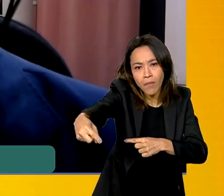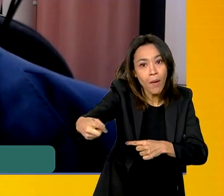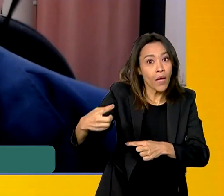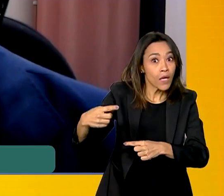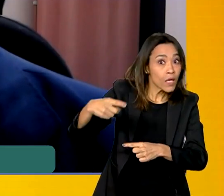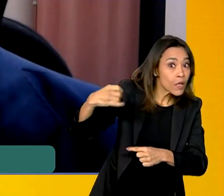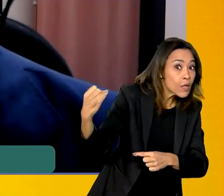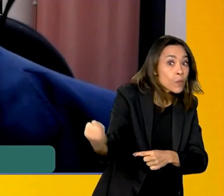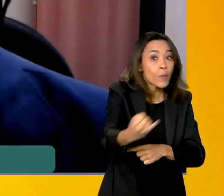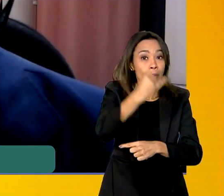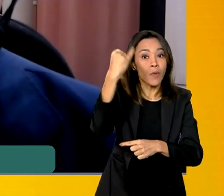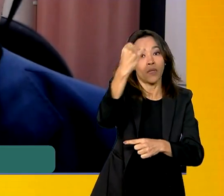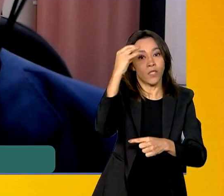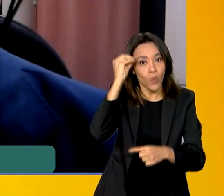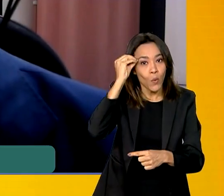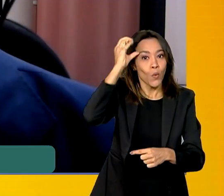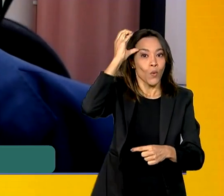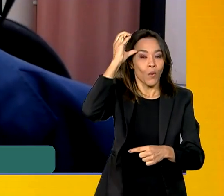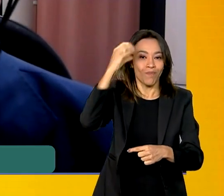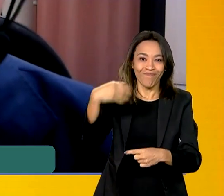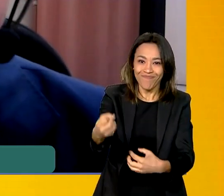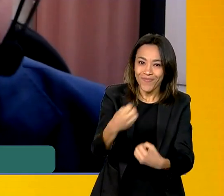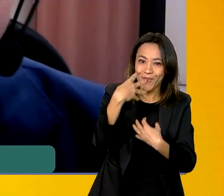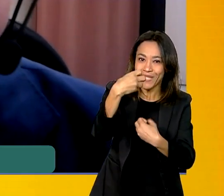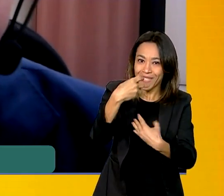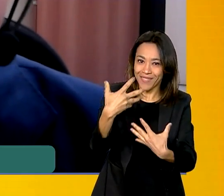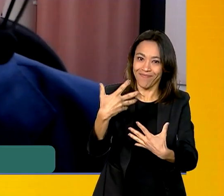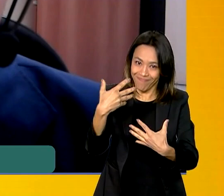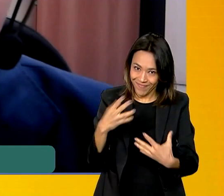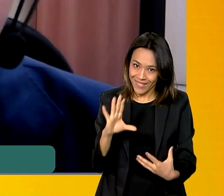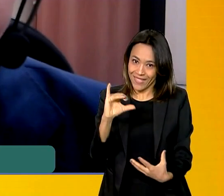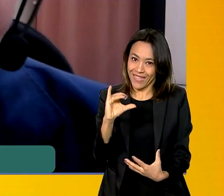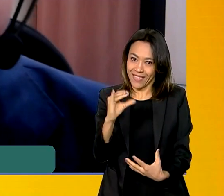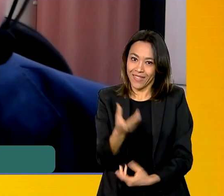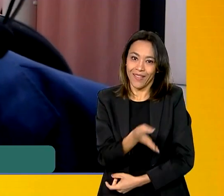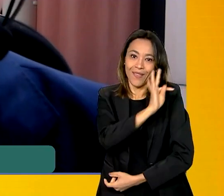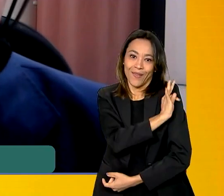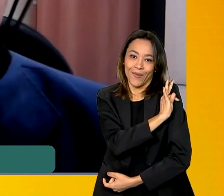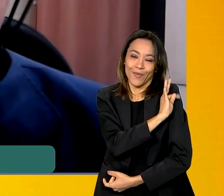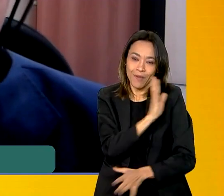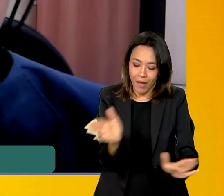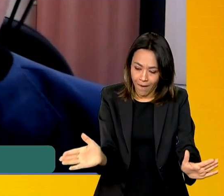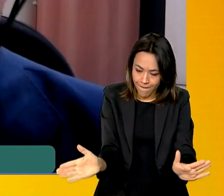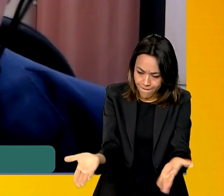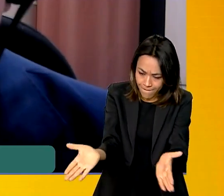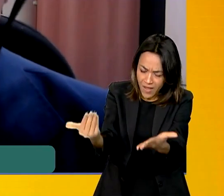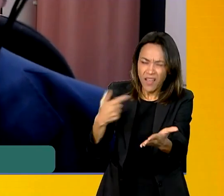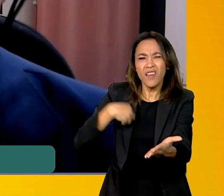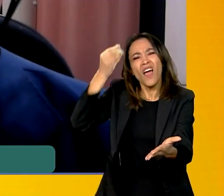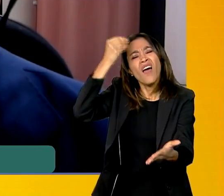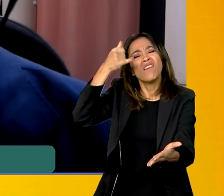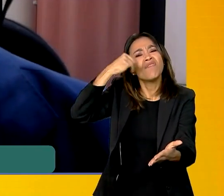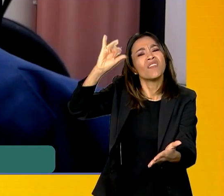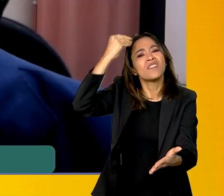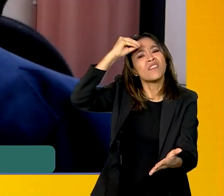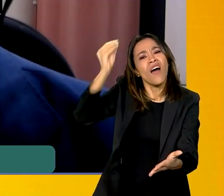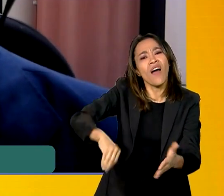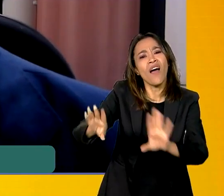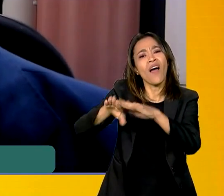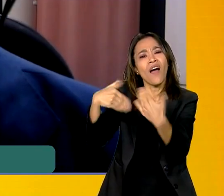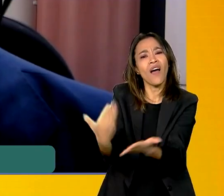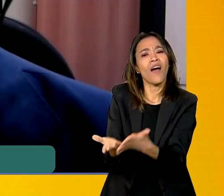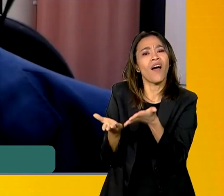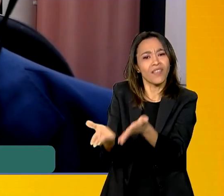conhecimento, educação, ciência e tecnologia, né? E também o apoio para que se evite a evasão escola, que é muito alta nos segmentos